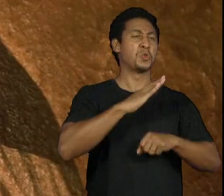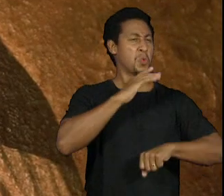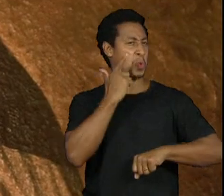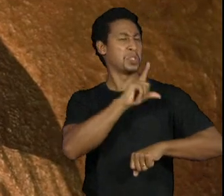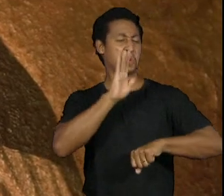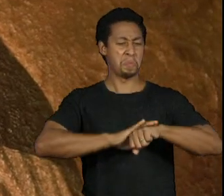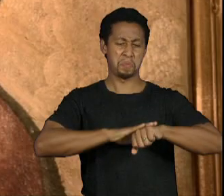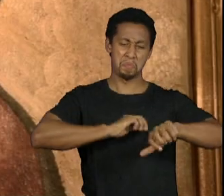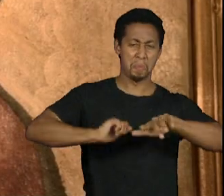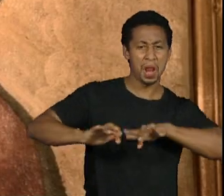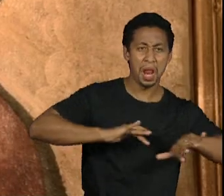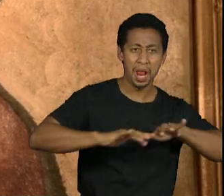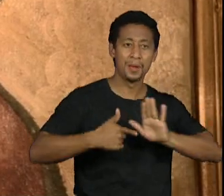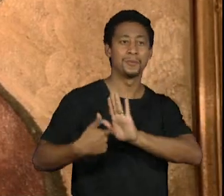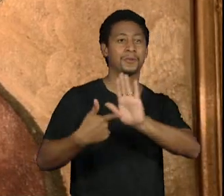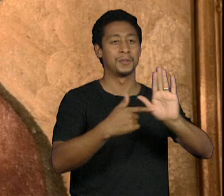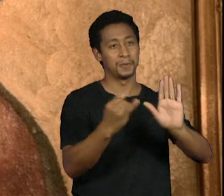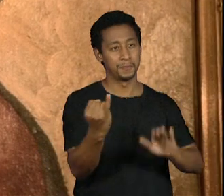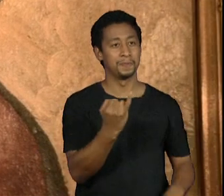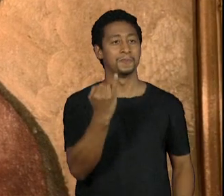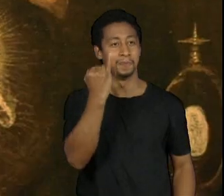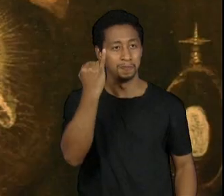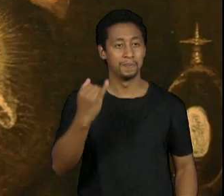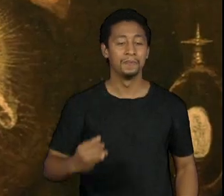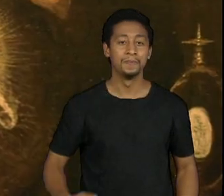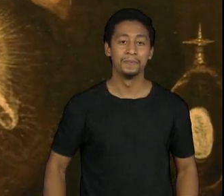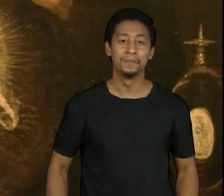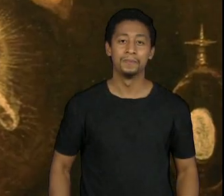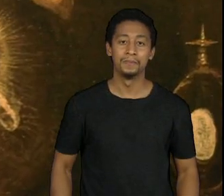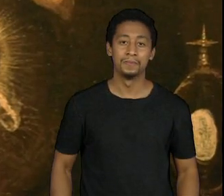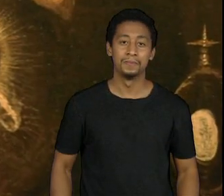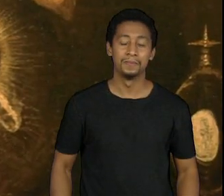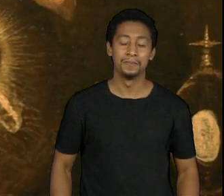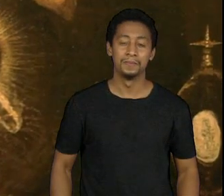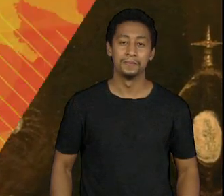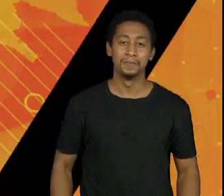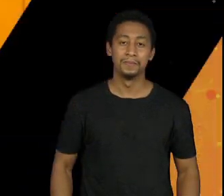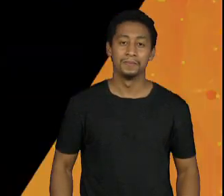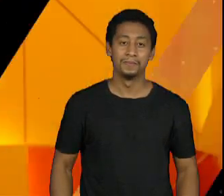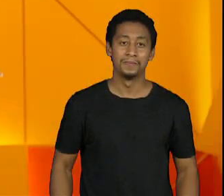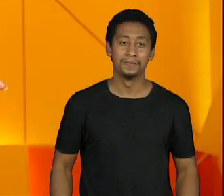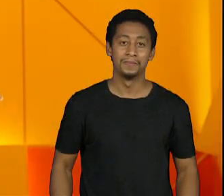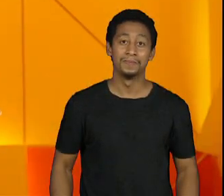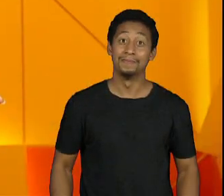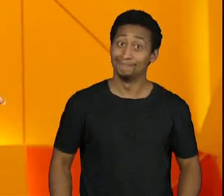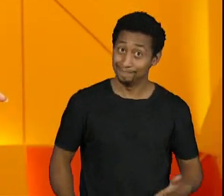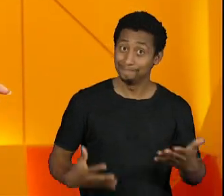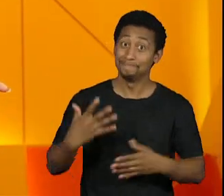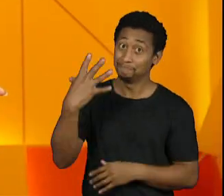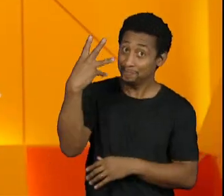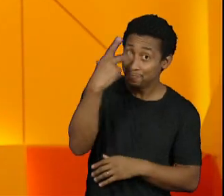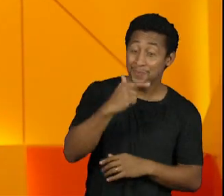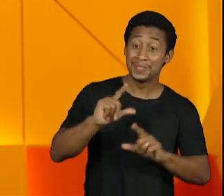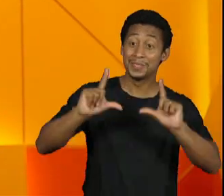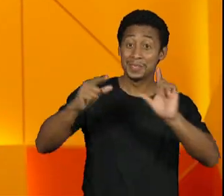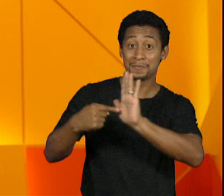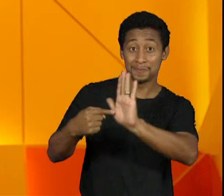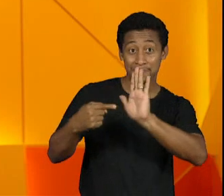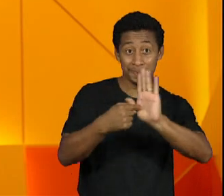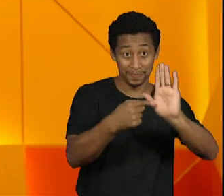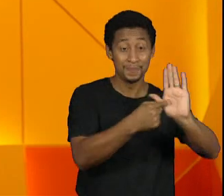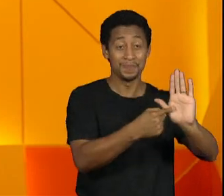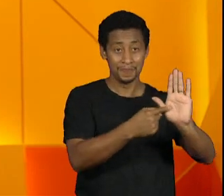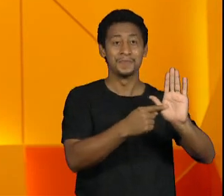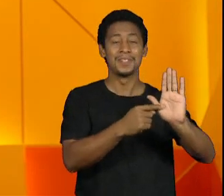essa belíssima exposição segue até o mês de